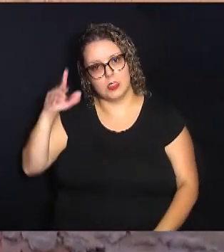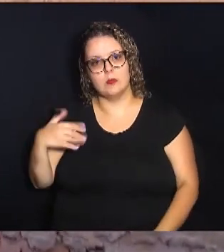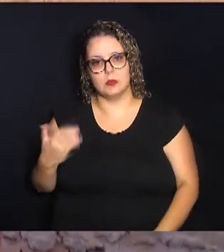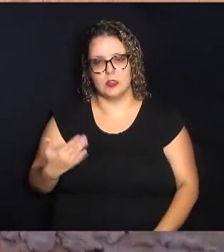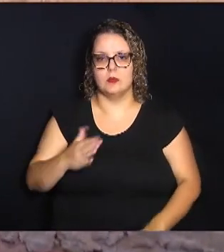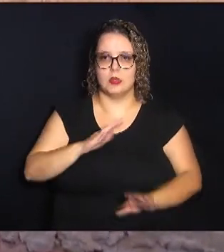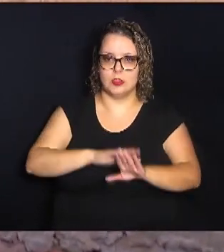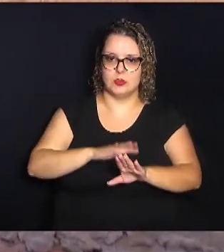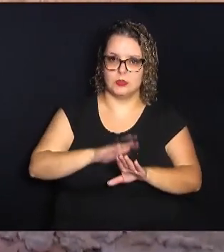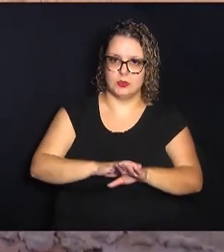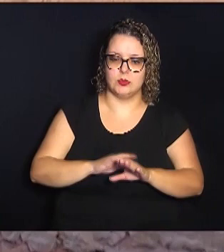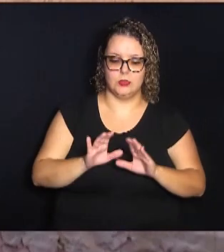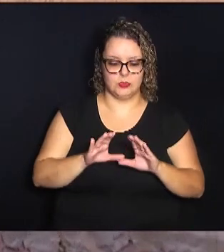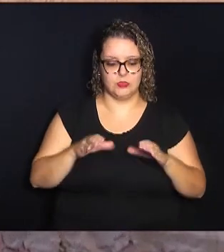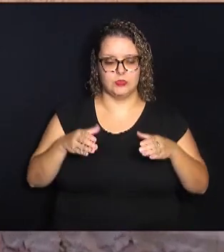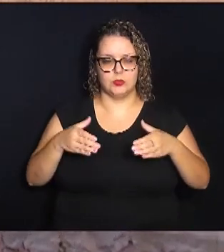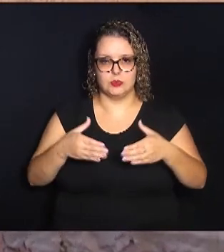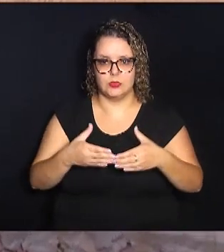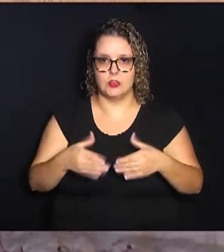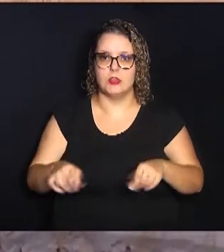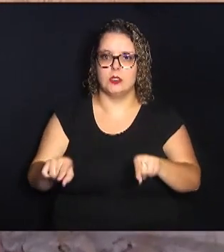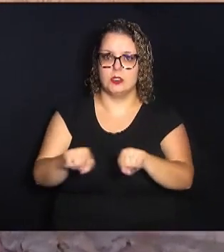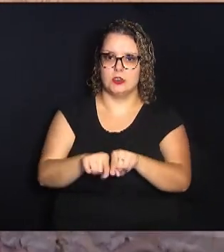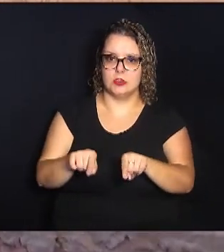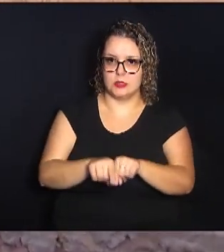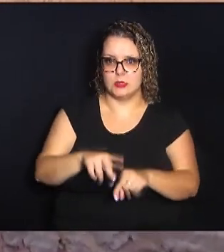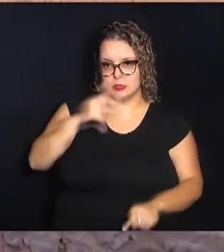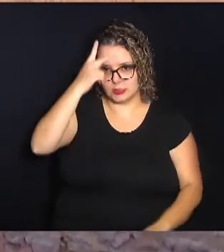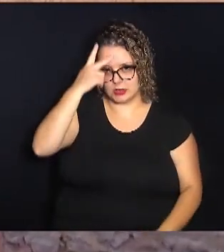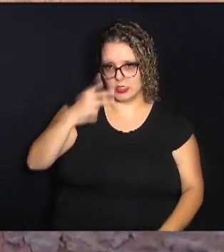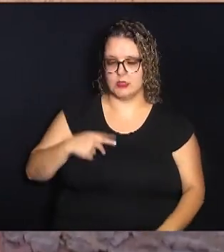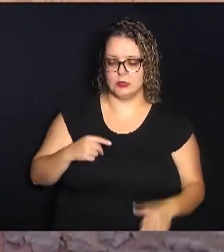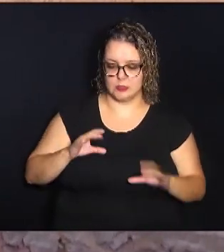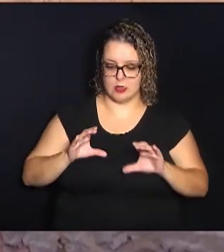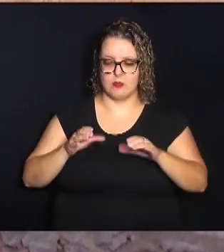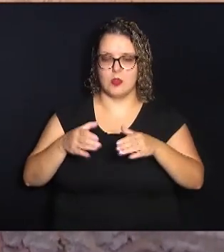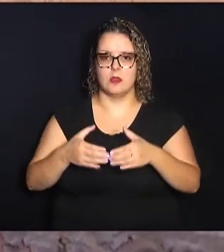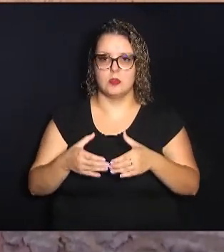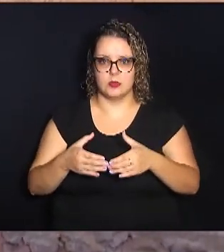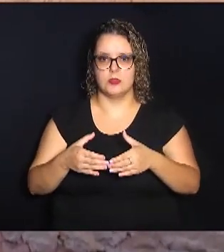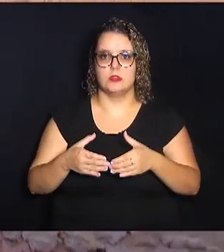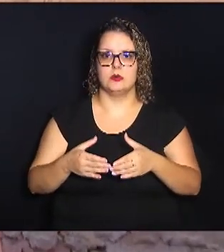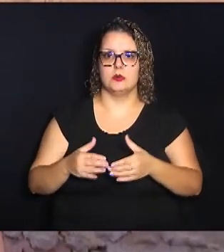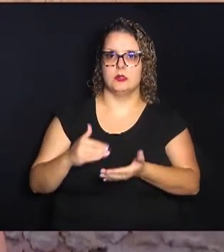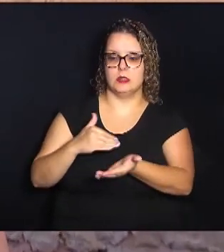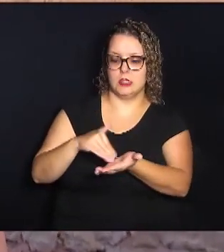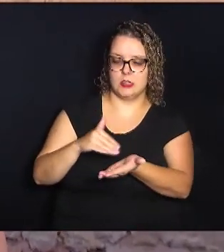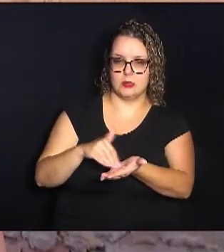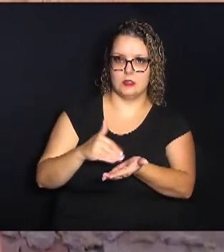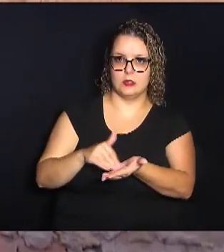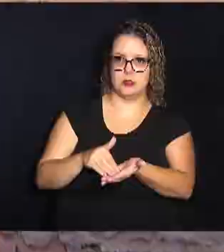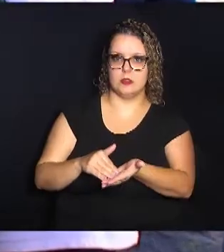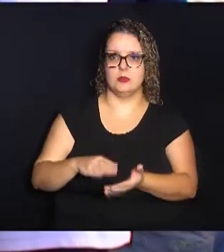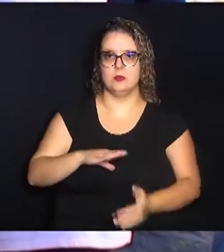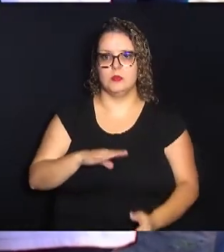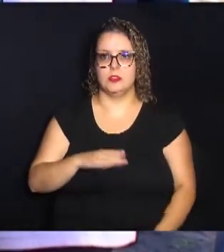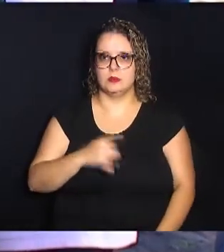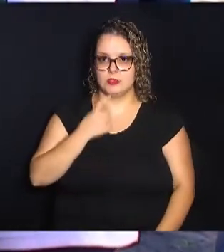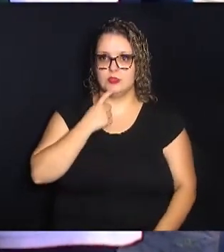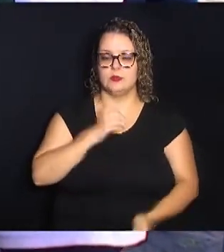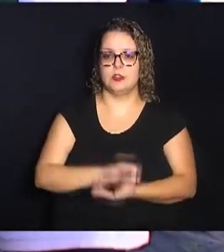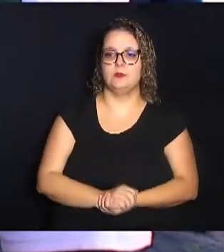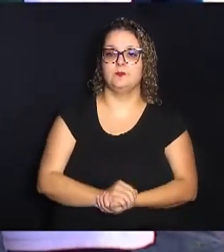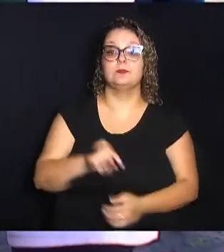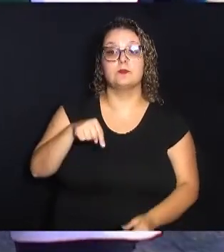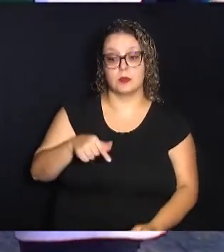atividade, tanto do grupo quanto das próprias equipes, né, das secretarias do município aqui de Campinas. Nesta